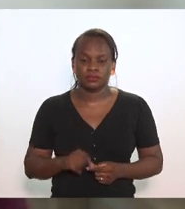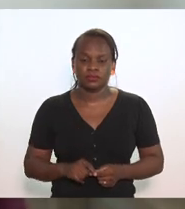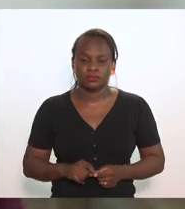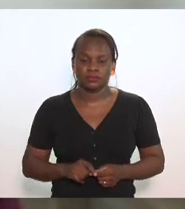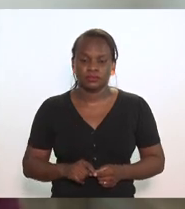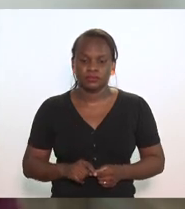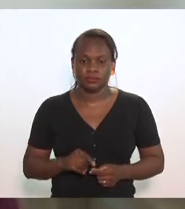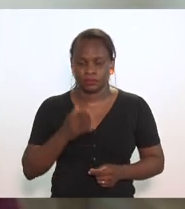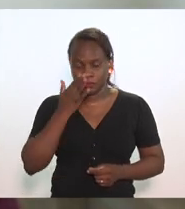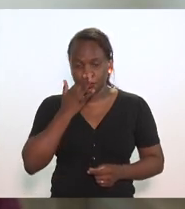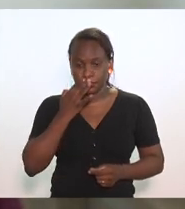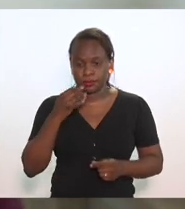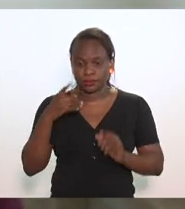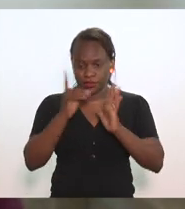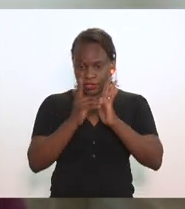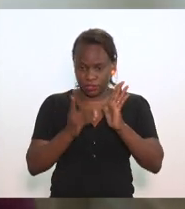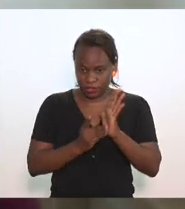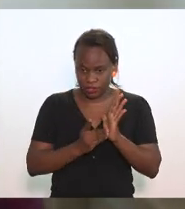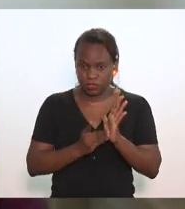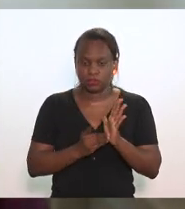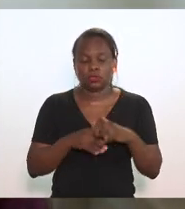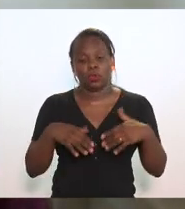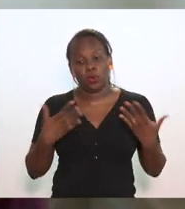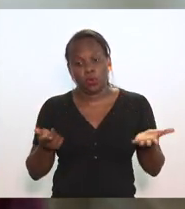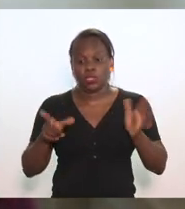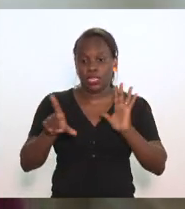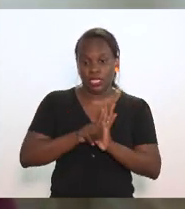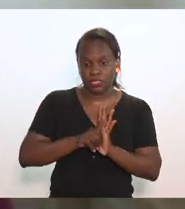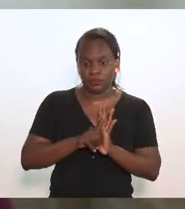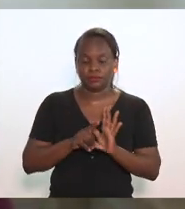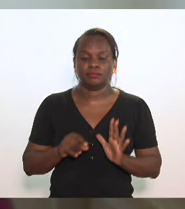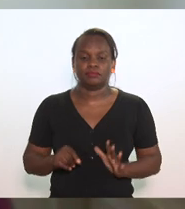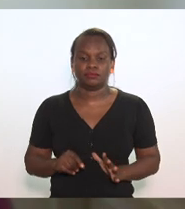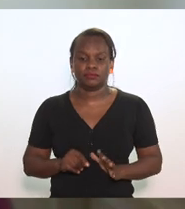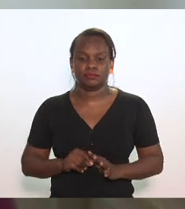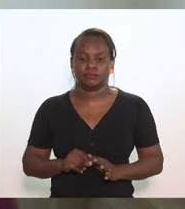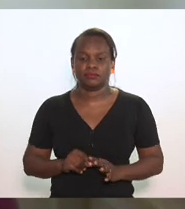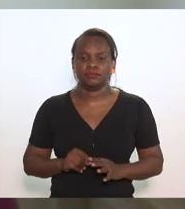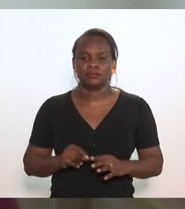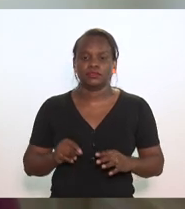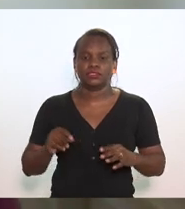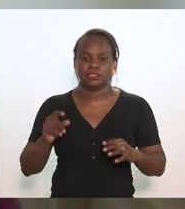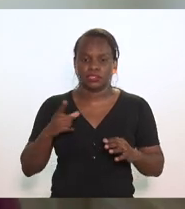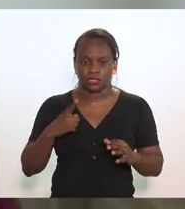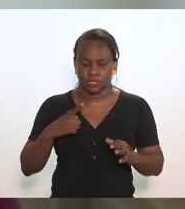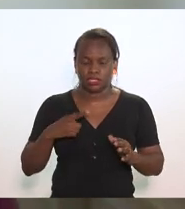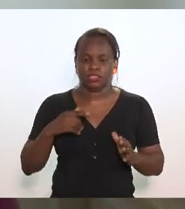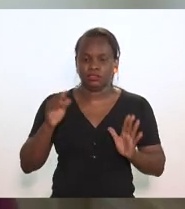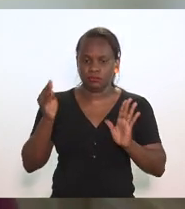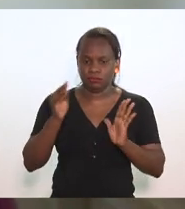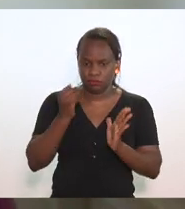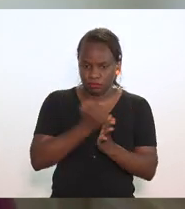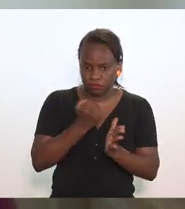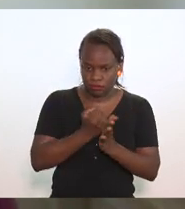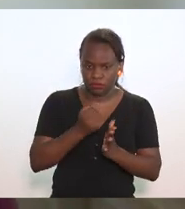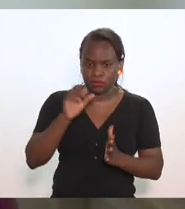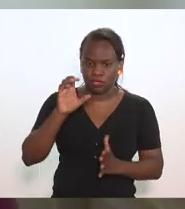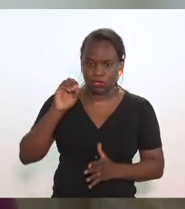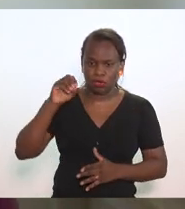um decreto ou uma lei está convalidada no CONFAS